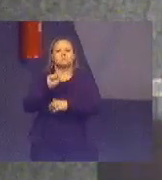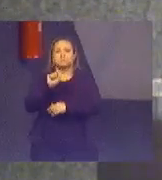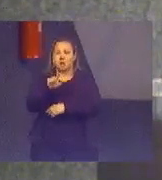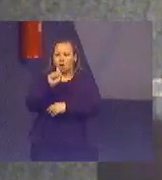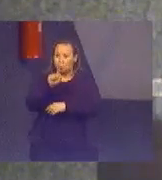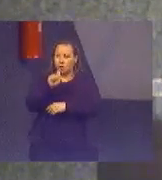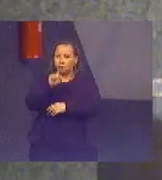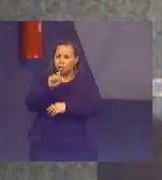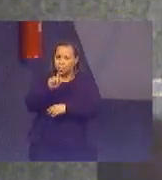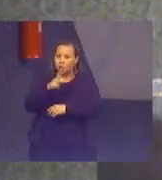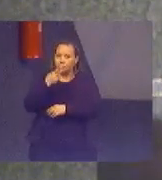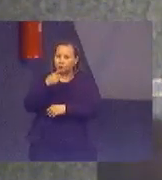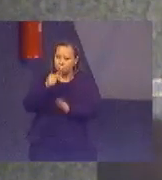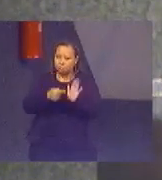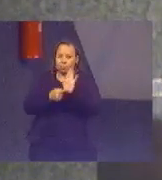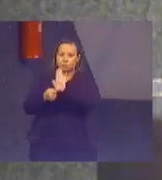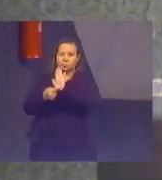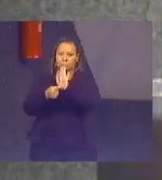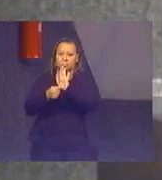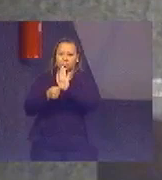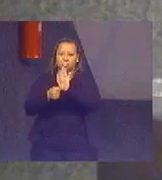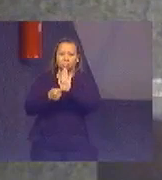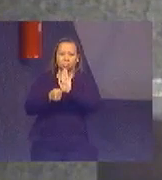recomendação do Tribunal de Contas da União.